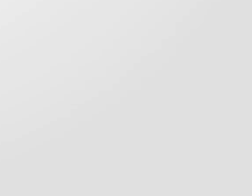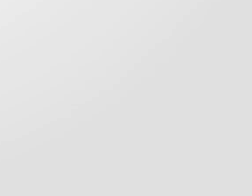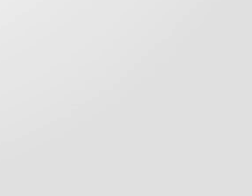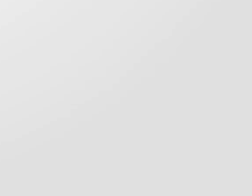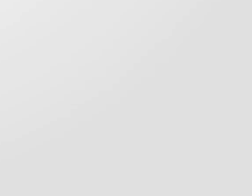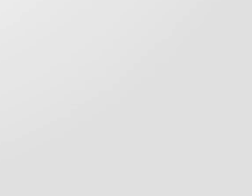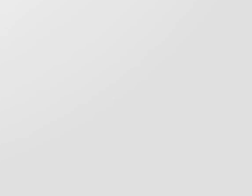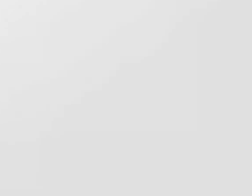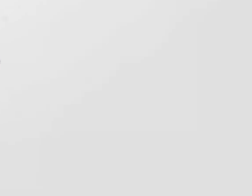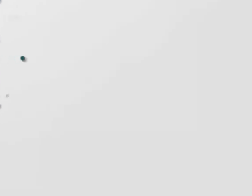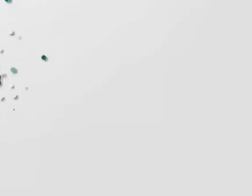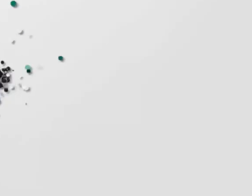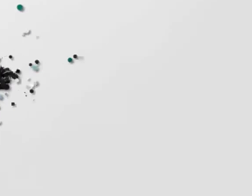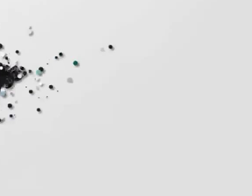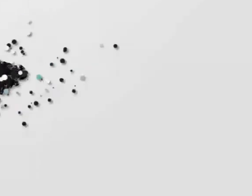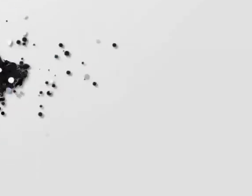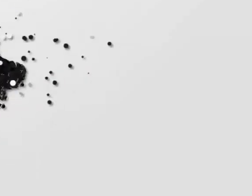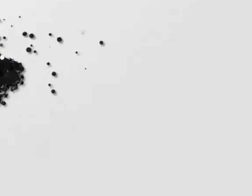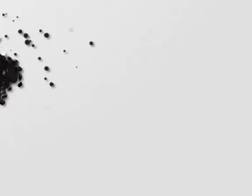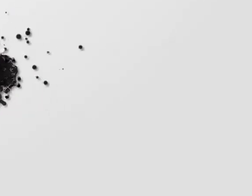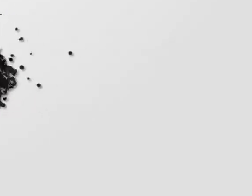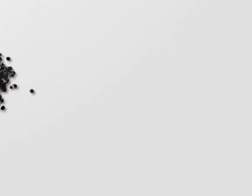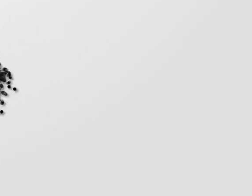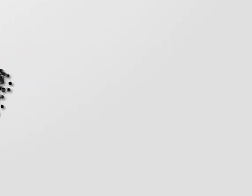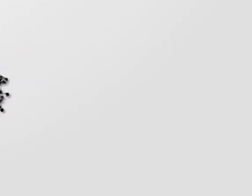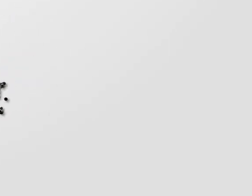e você, juntos sempre!